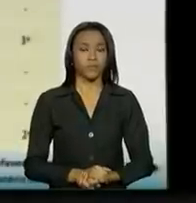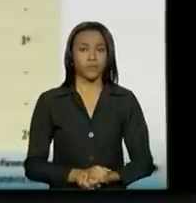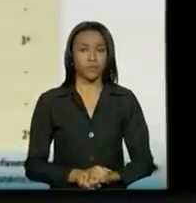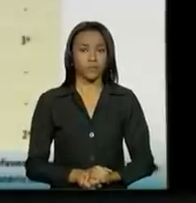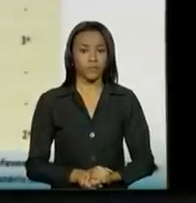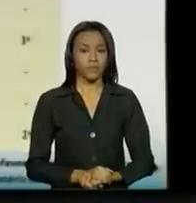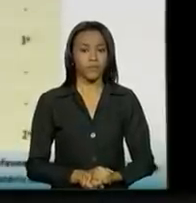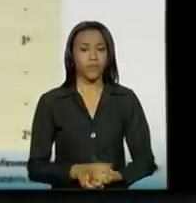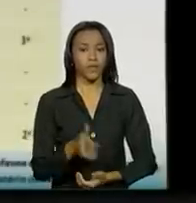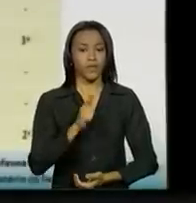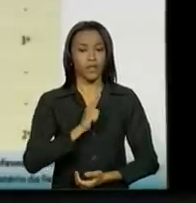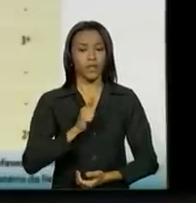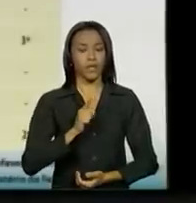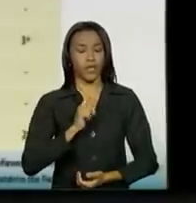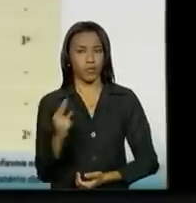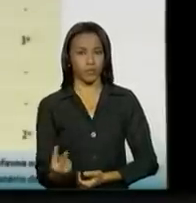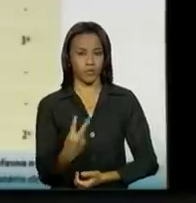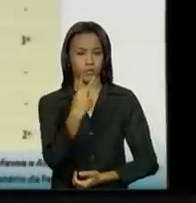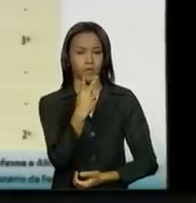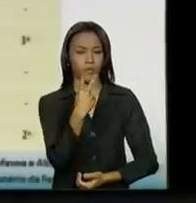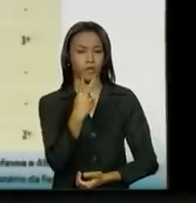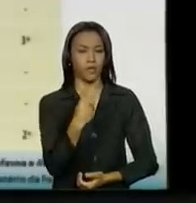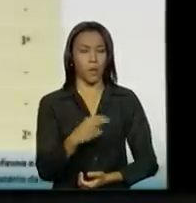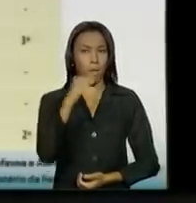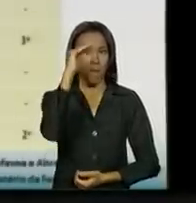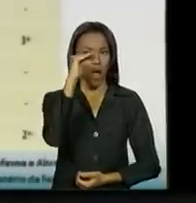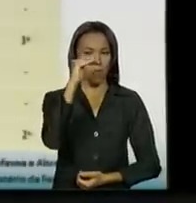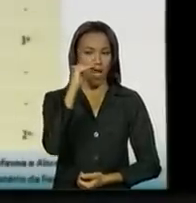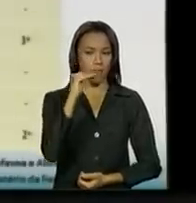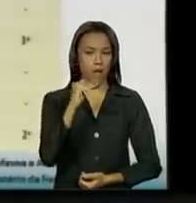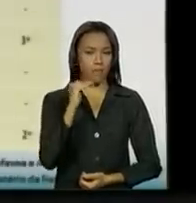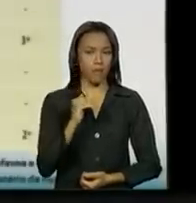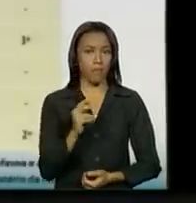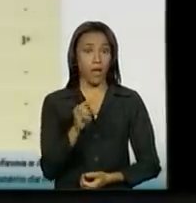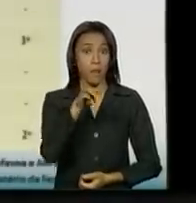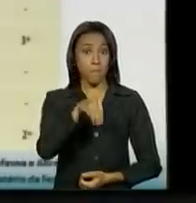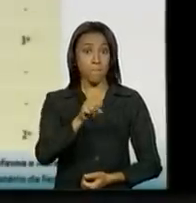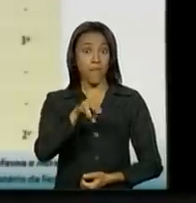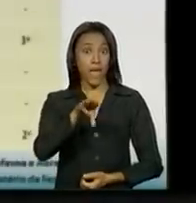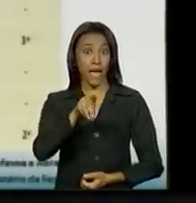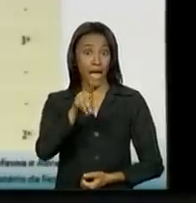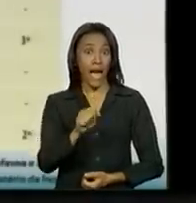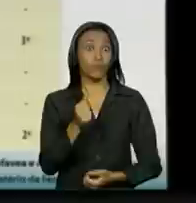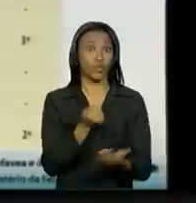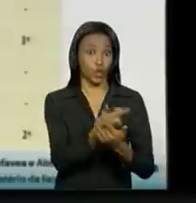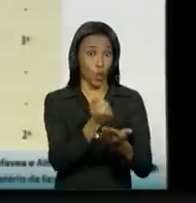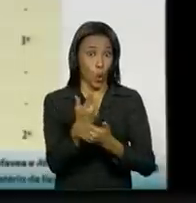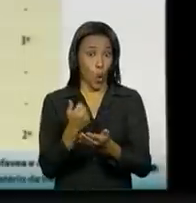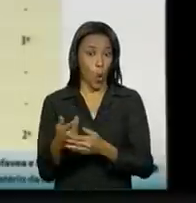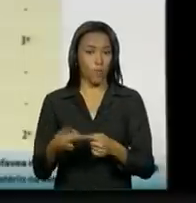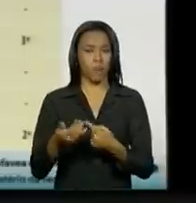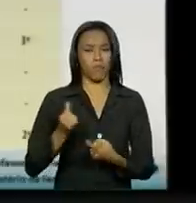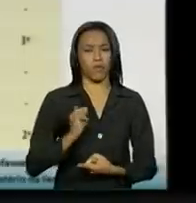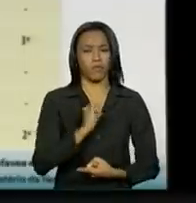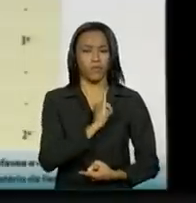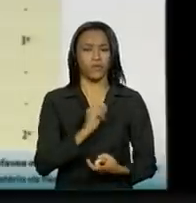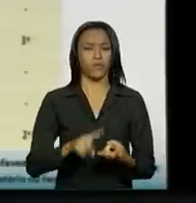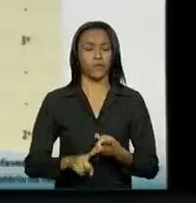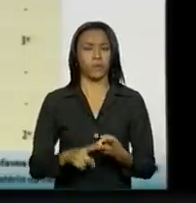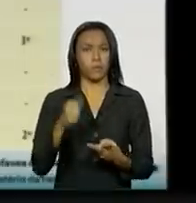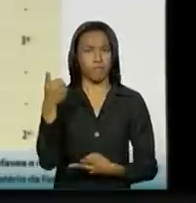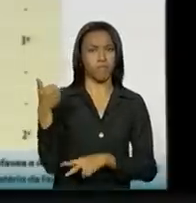Ali nós temos o ranking dos maiores mercados de consumo, perfume e fragrância, primeiro